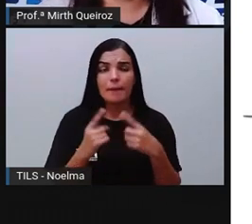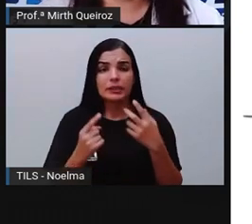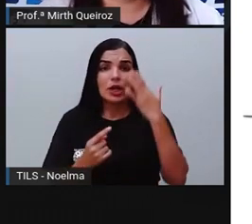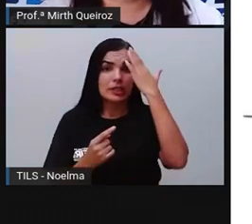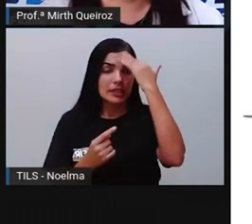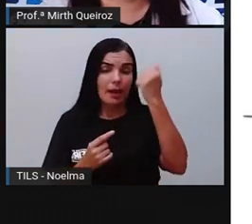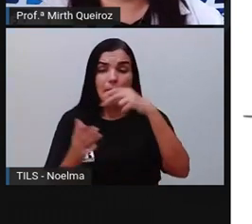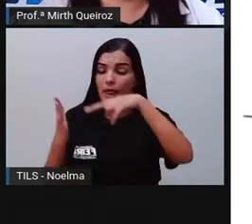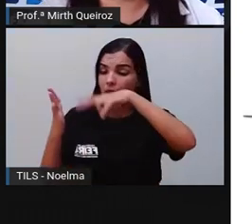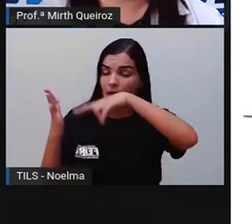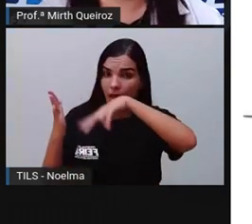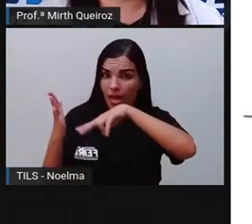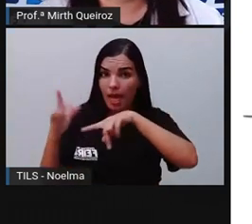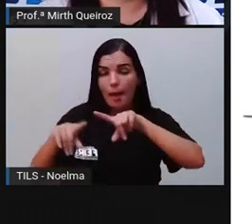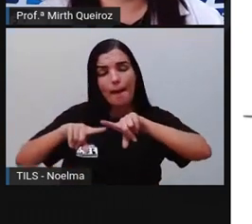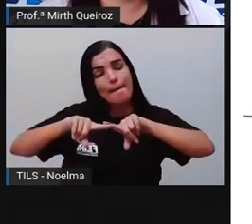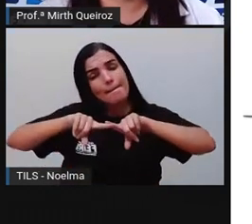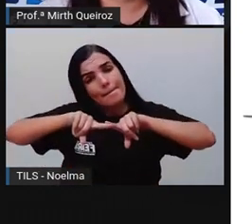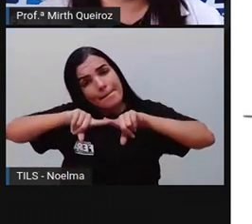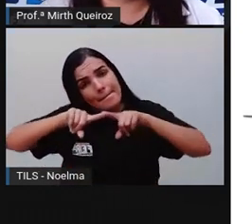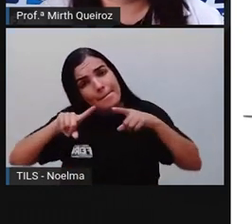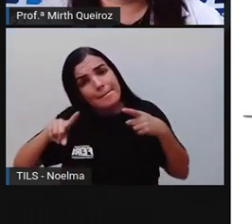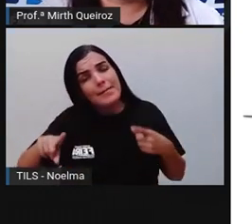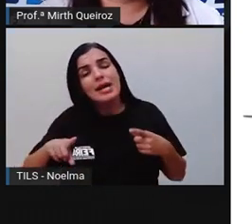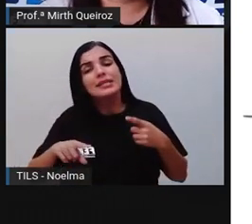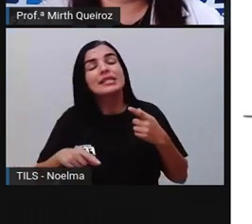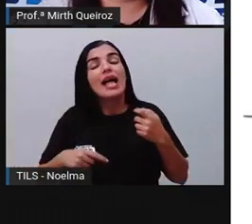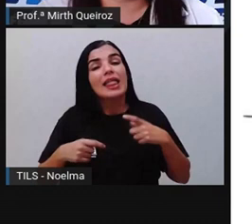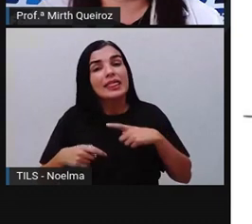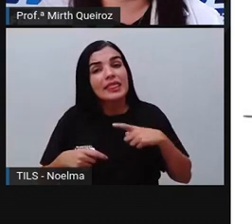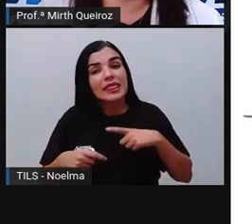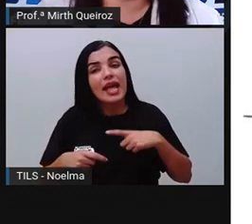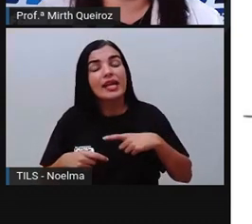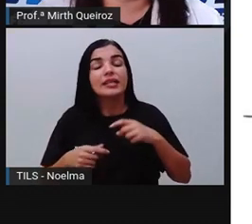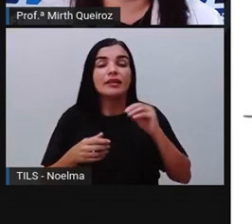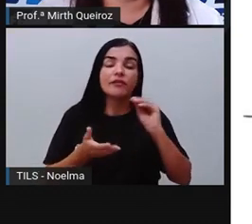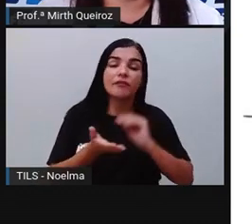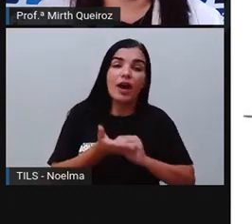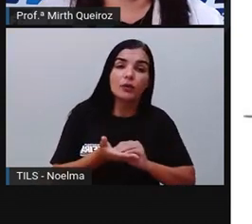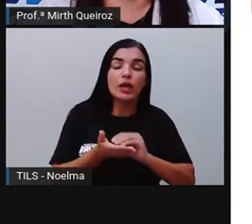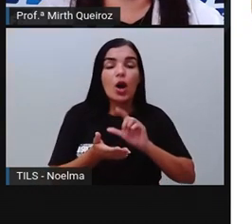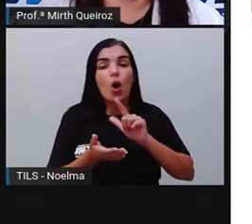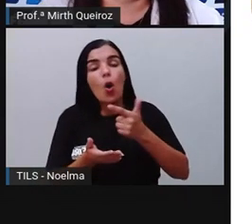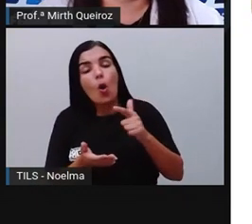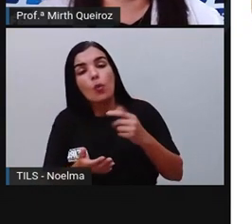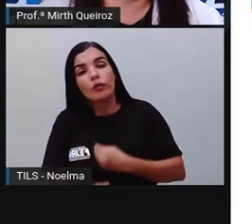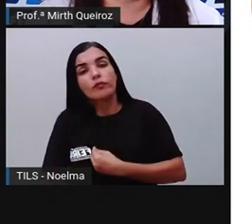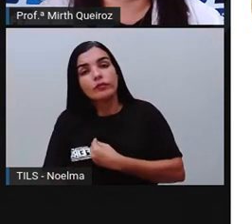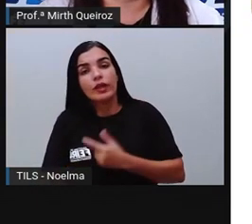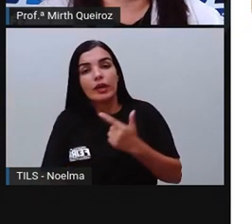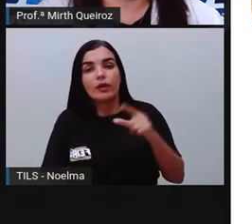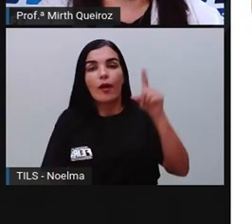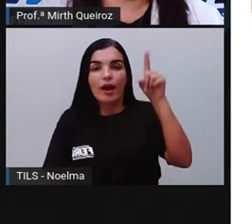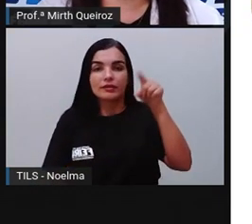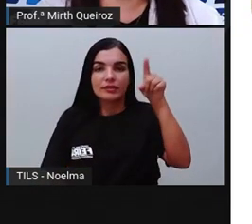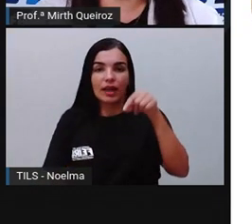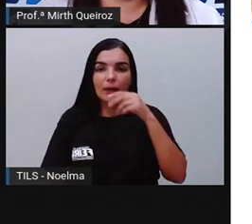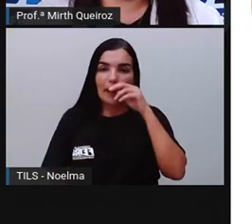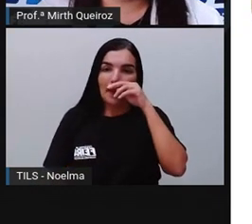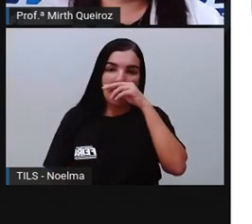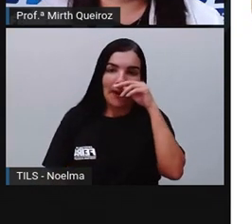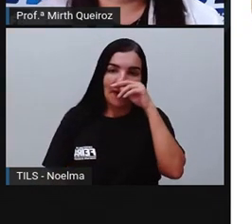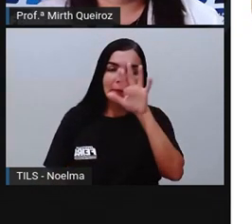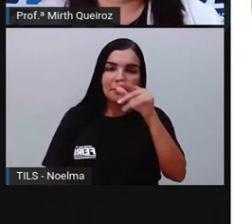mesmo que se a gente não soubesse o significado por conta da presença ou não deste acento. As